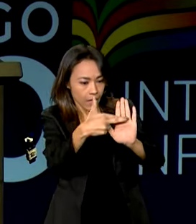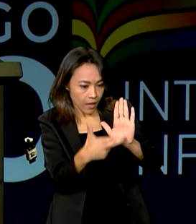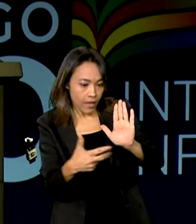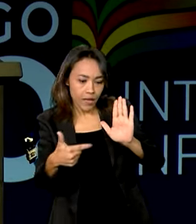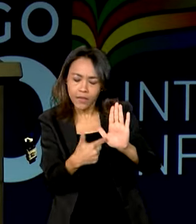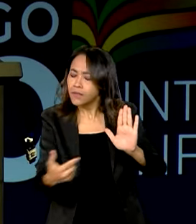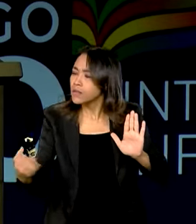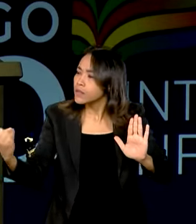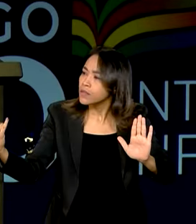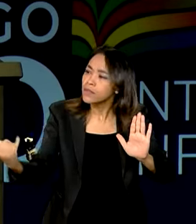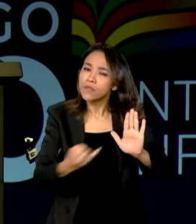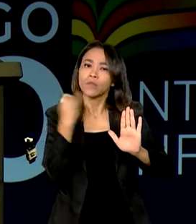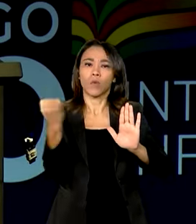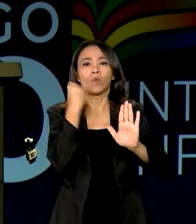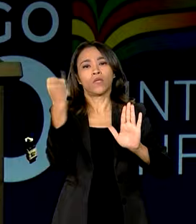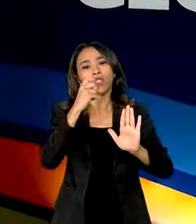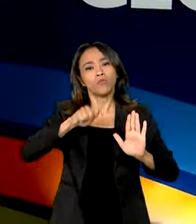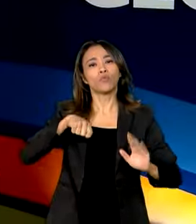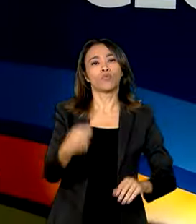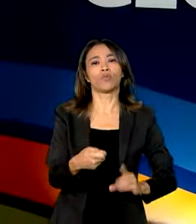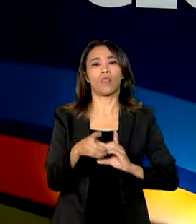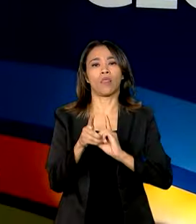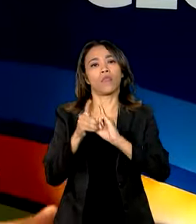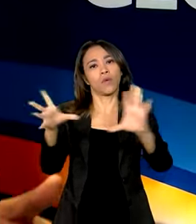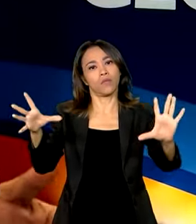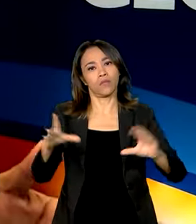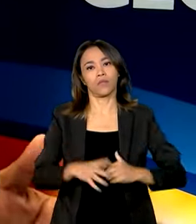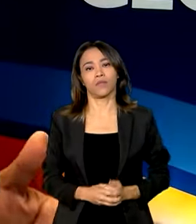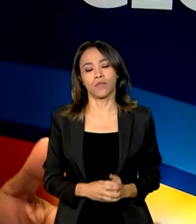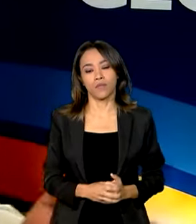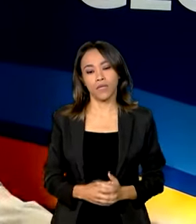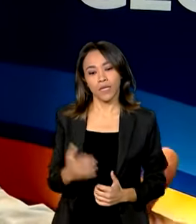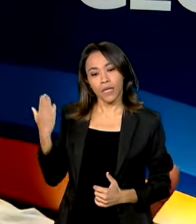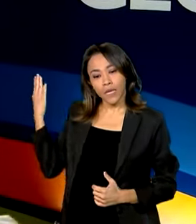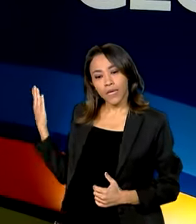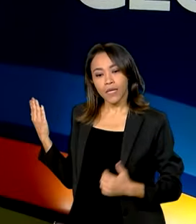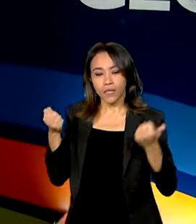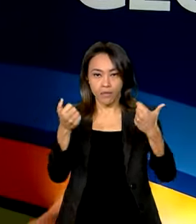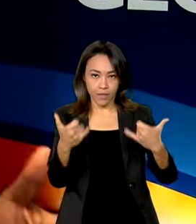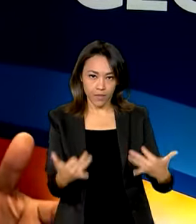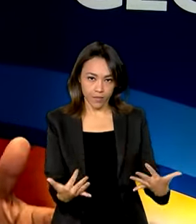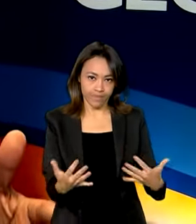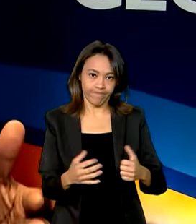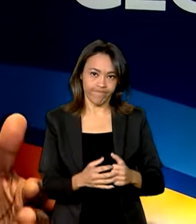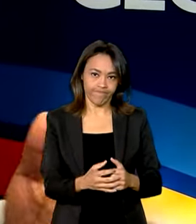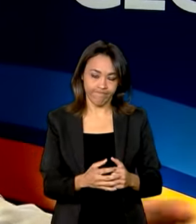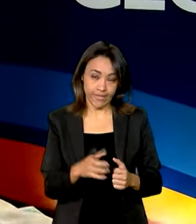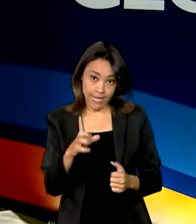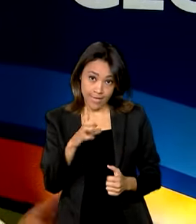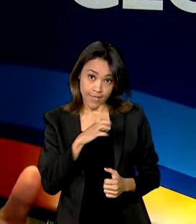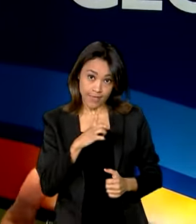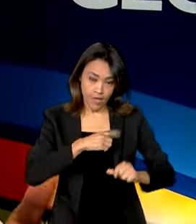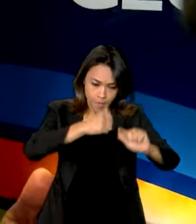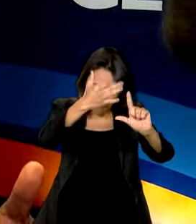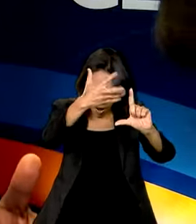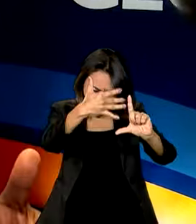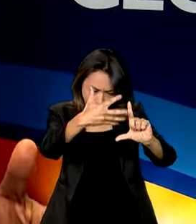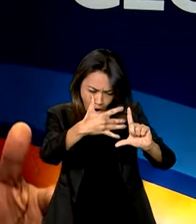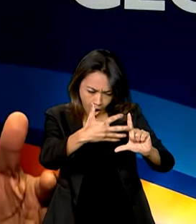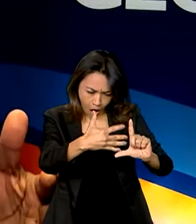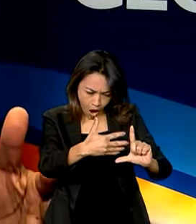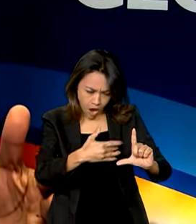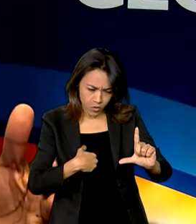é fundamental para a democracia. Quem tem um ambiente que ganha dinheiro com isso,